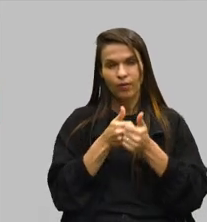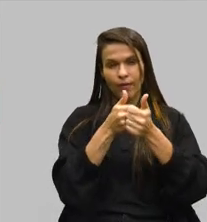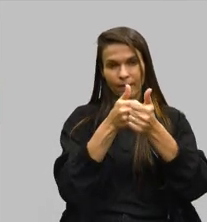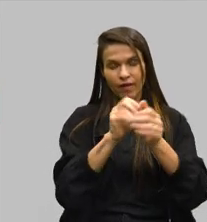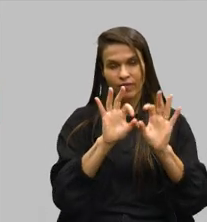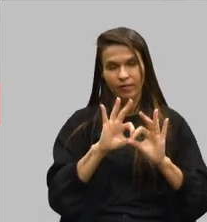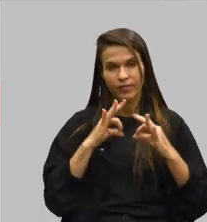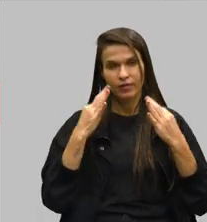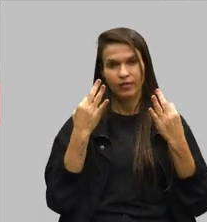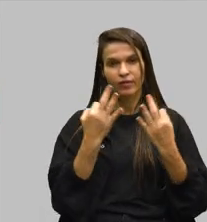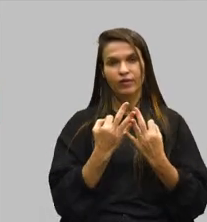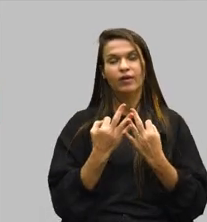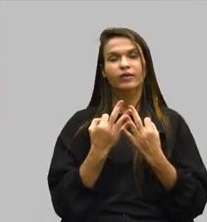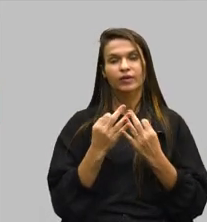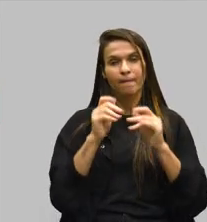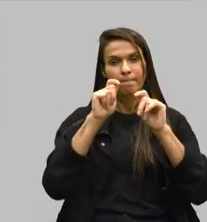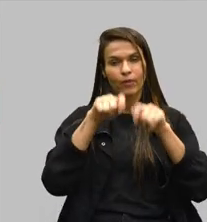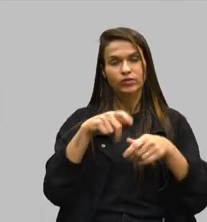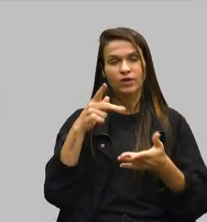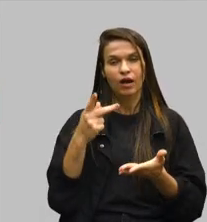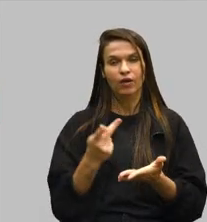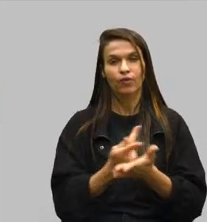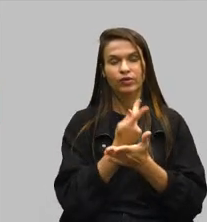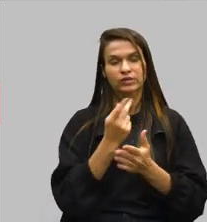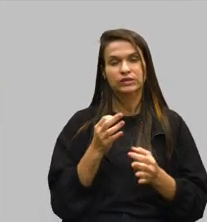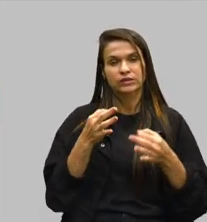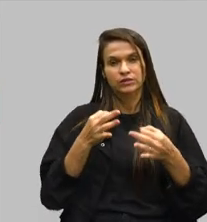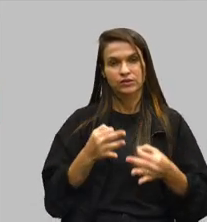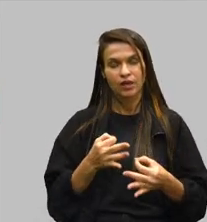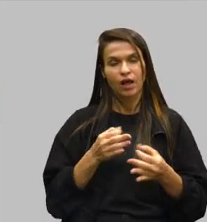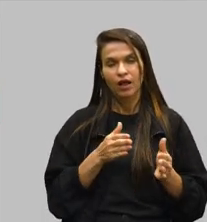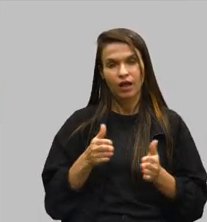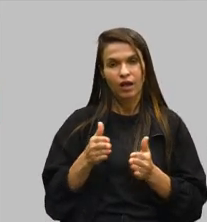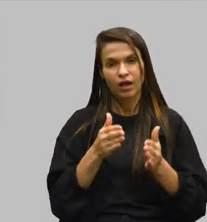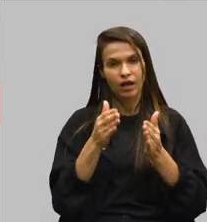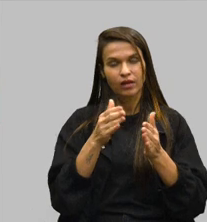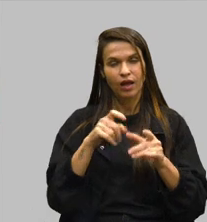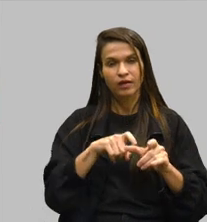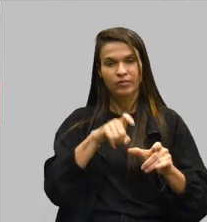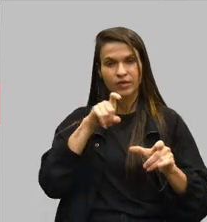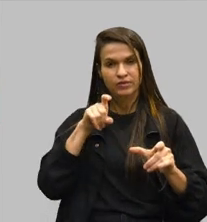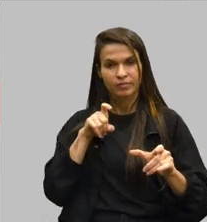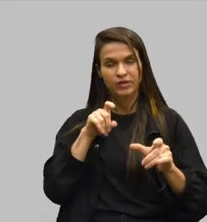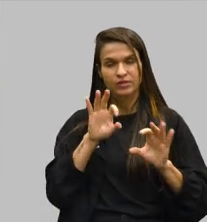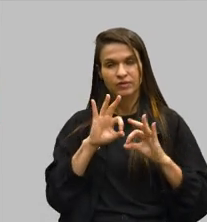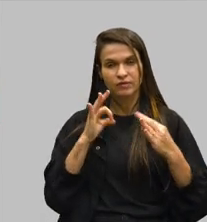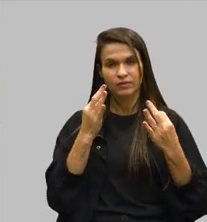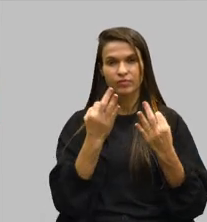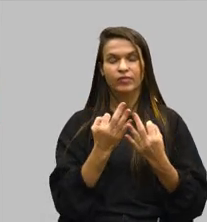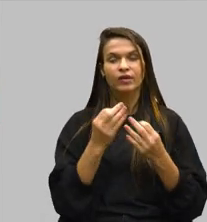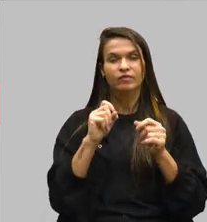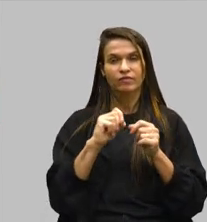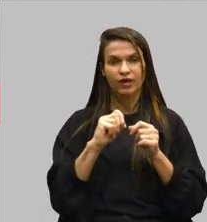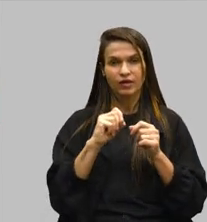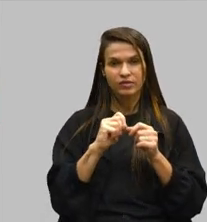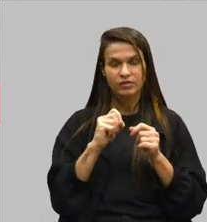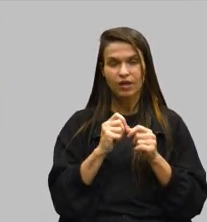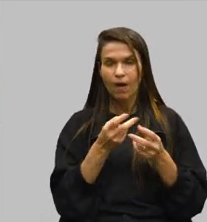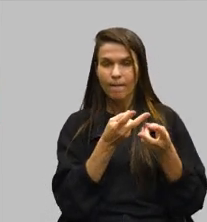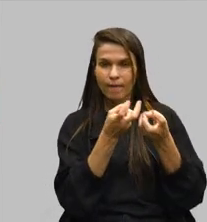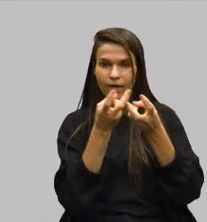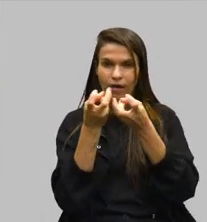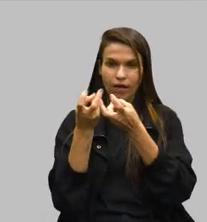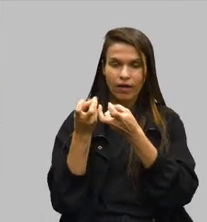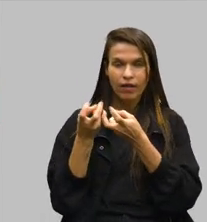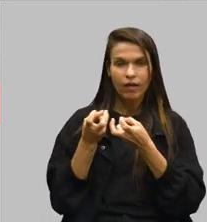familiar para que possa acontecer exatamente a trajetória da emancipação dessa família, fazendo a identificação, a